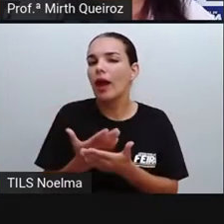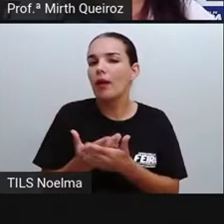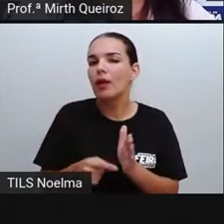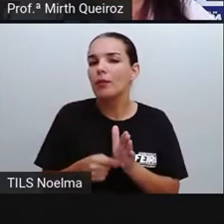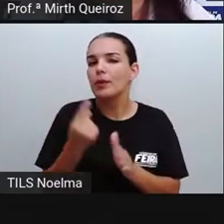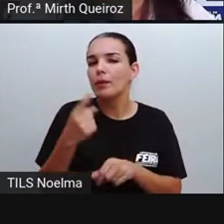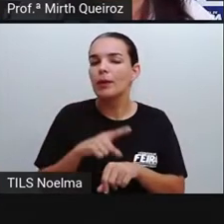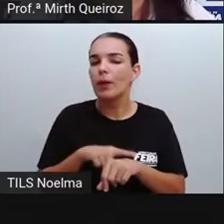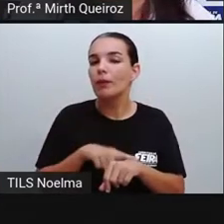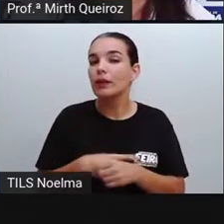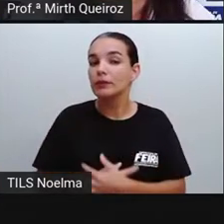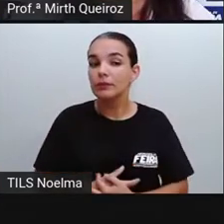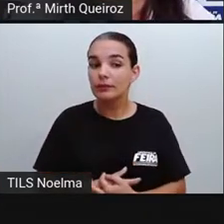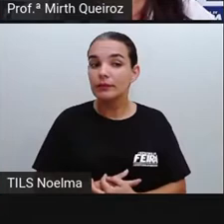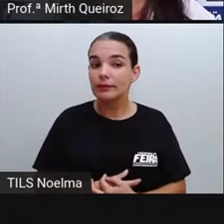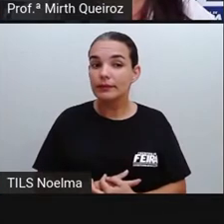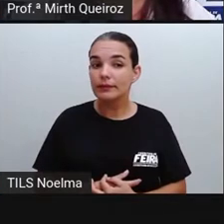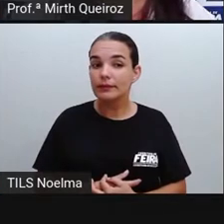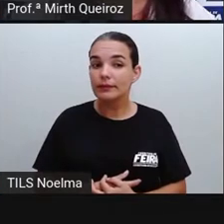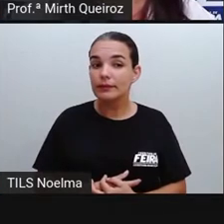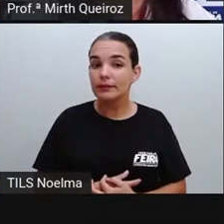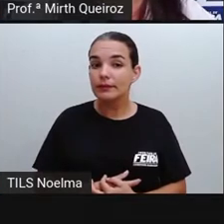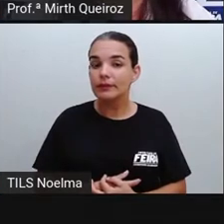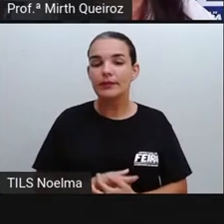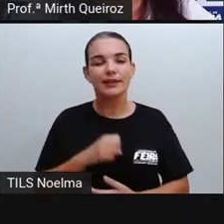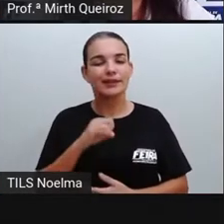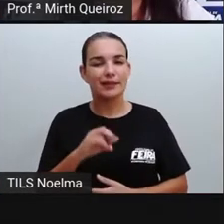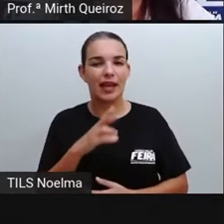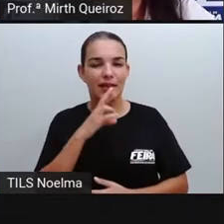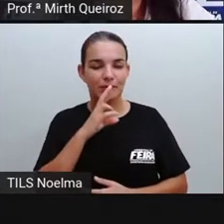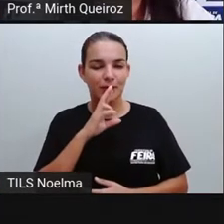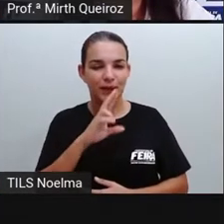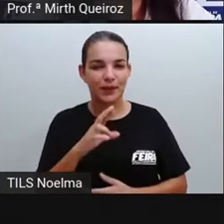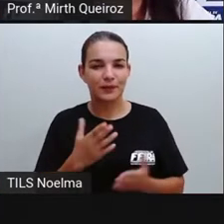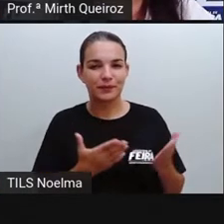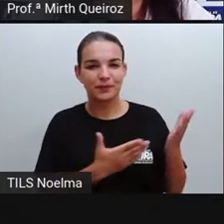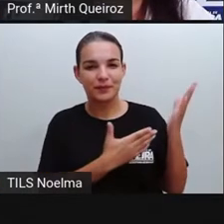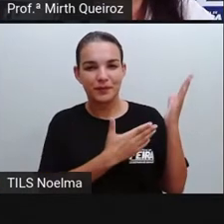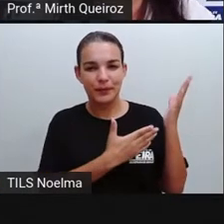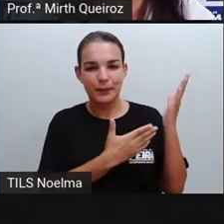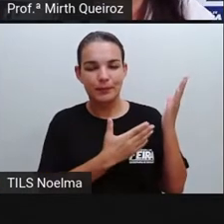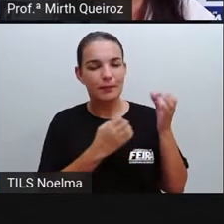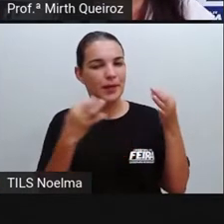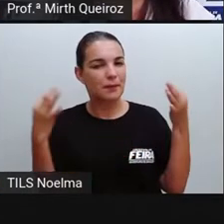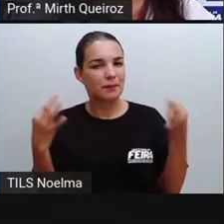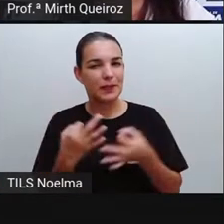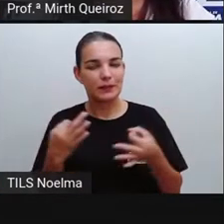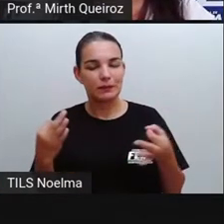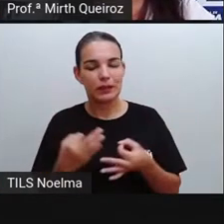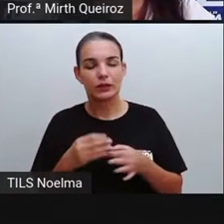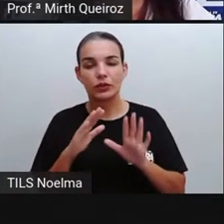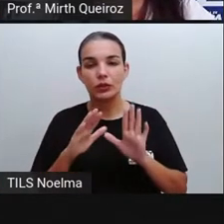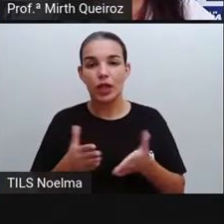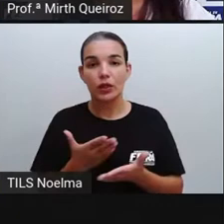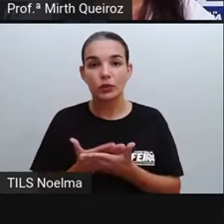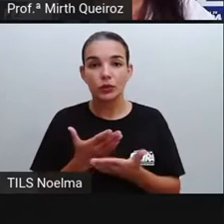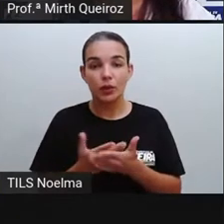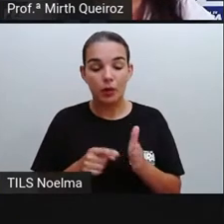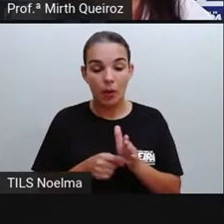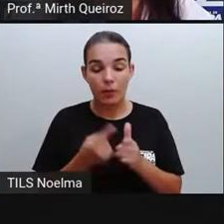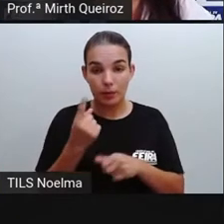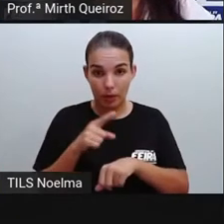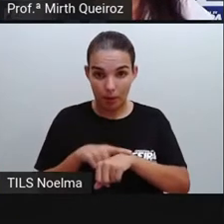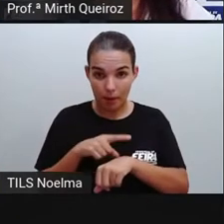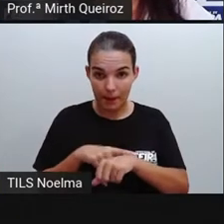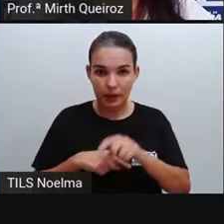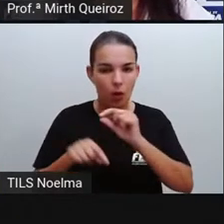momento? Para quem respondeu que foi infográfico, está correto, né? Nós estudamos lá no nosso primeiro momento